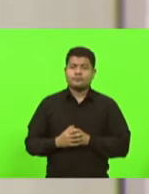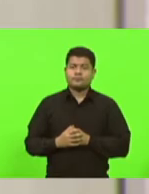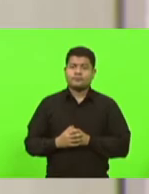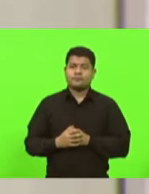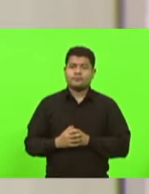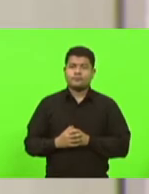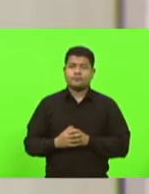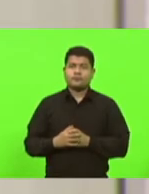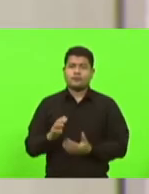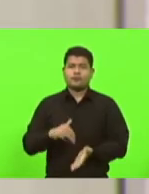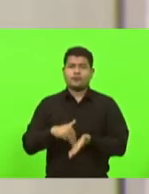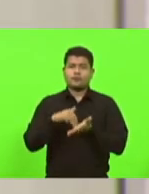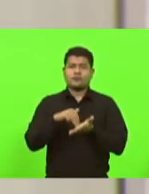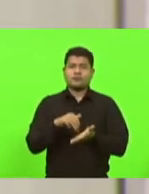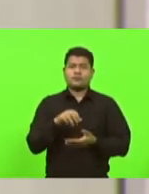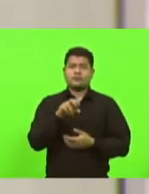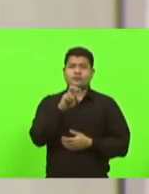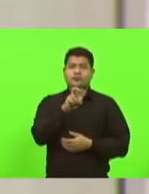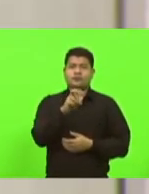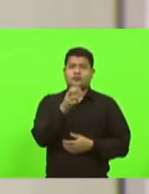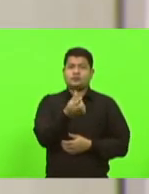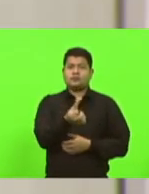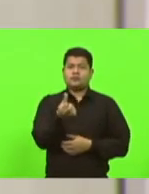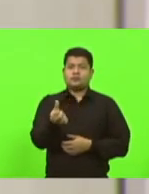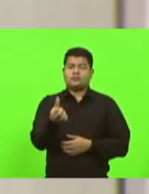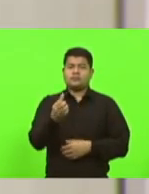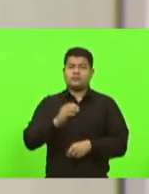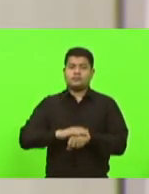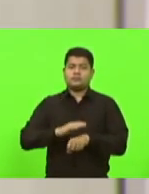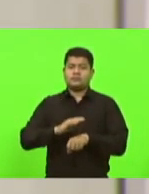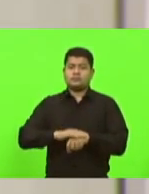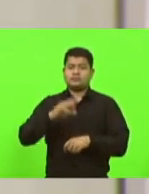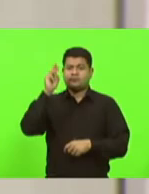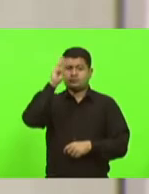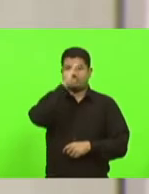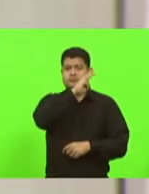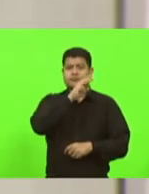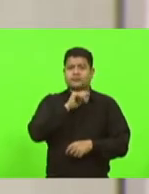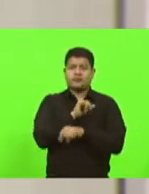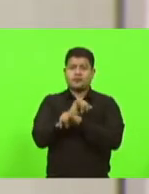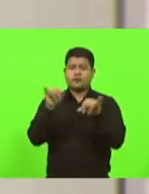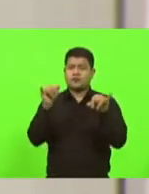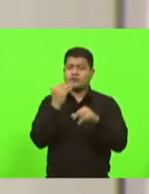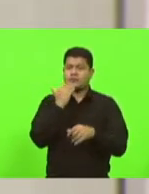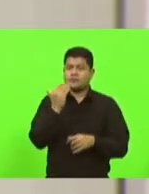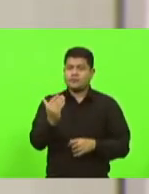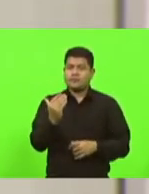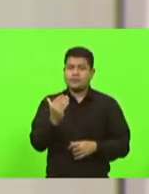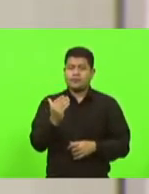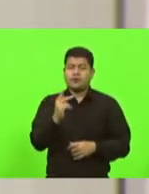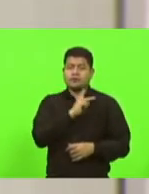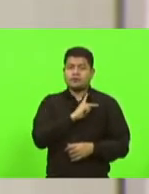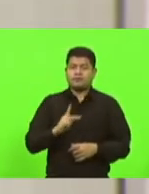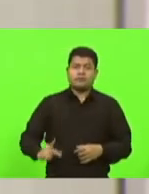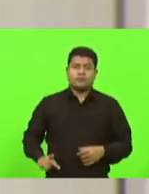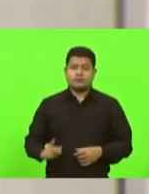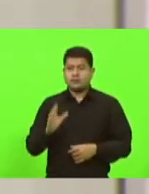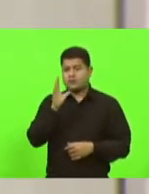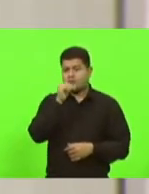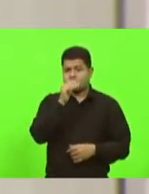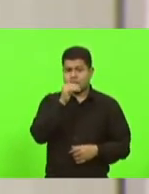Moção nº 566, deputado Volney Weber, manifestando o apelo ao presidente da CASAM, pelo